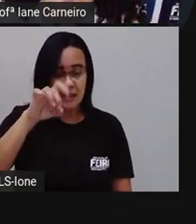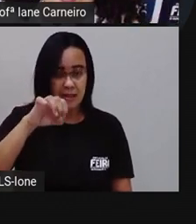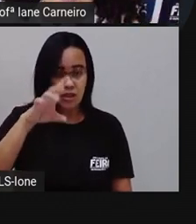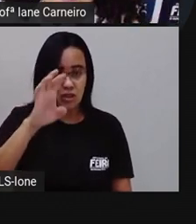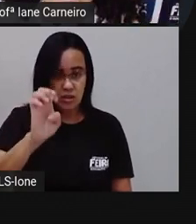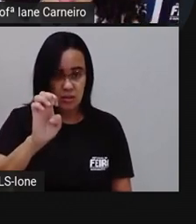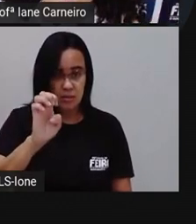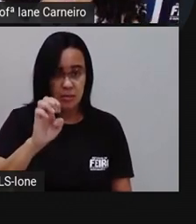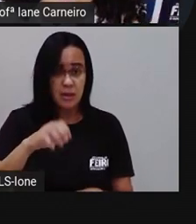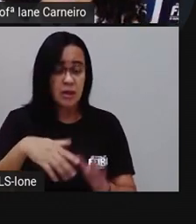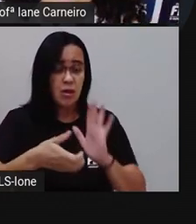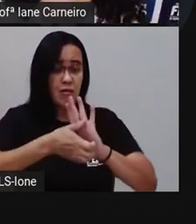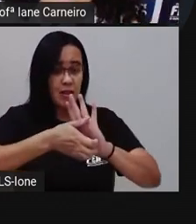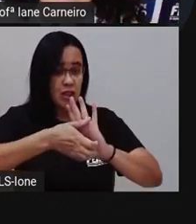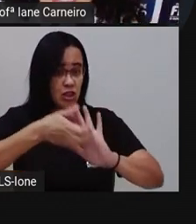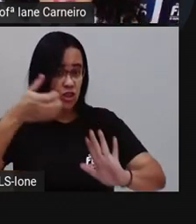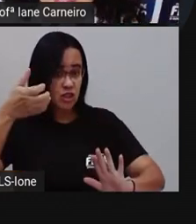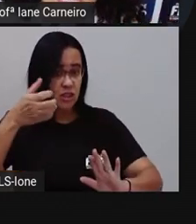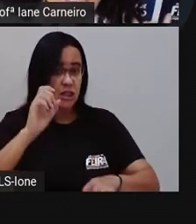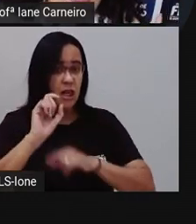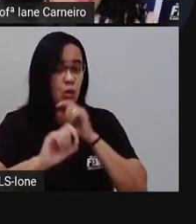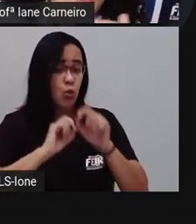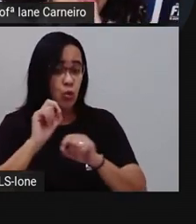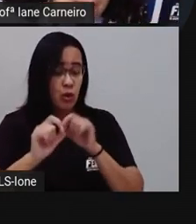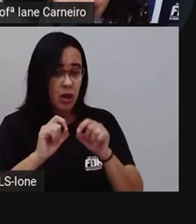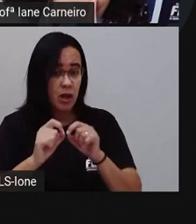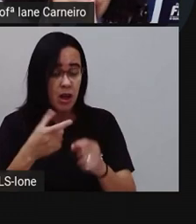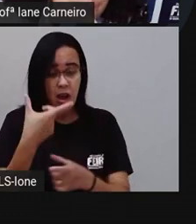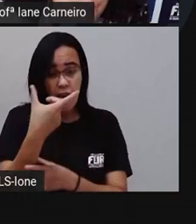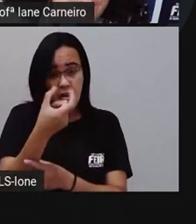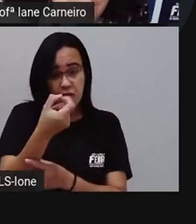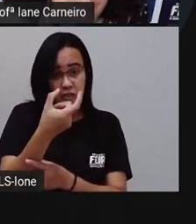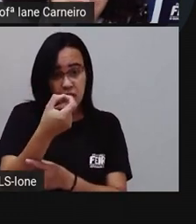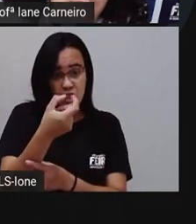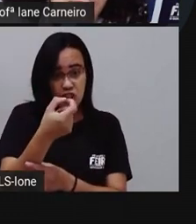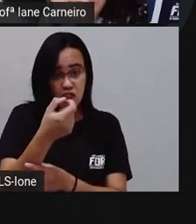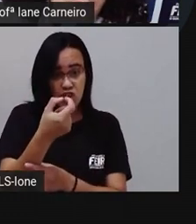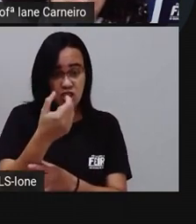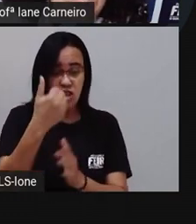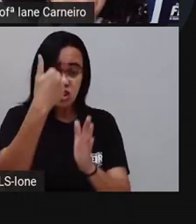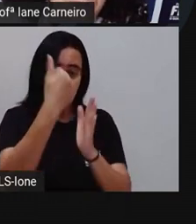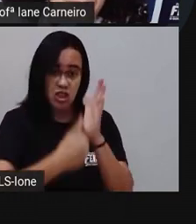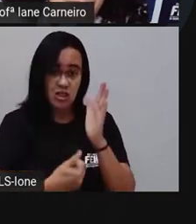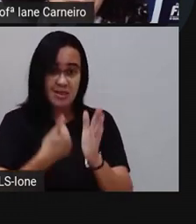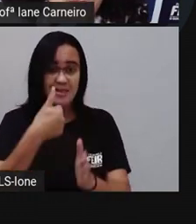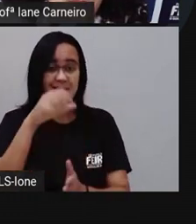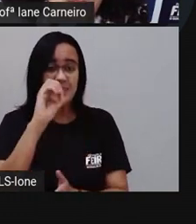20 menos 10, né? Esse número, deixa a Pró fazer uma coisa aqui pra vocês verem, ó.